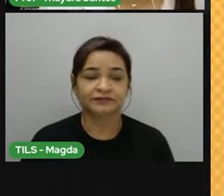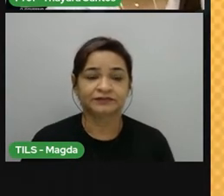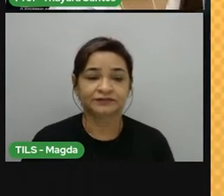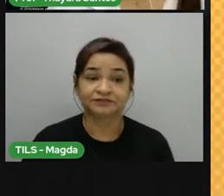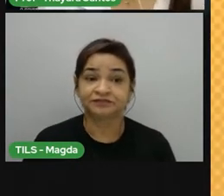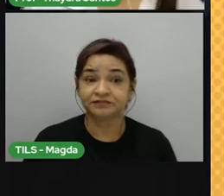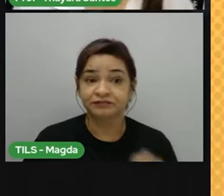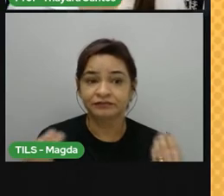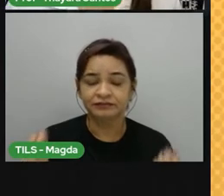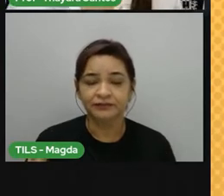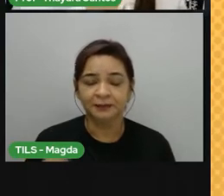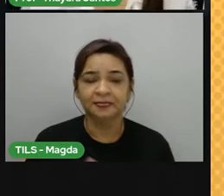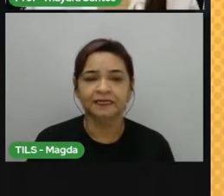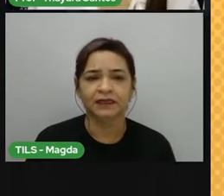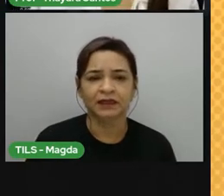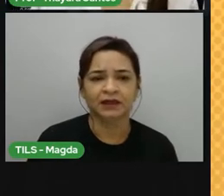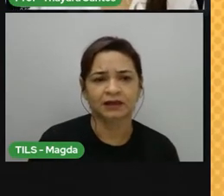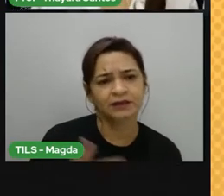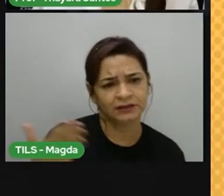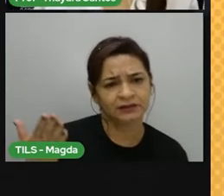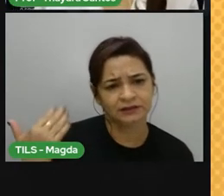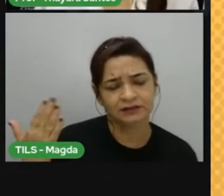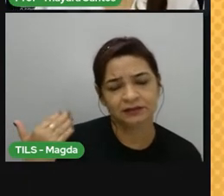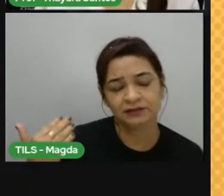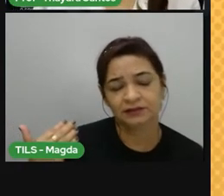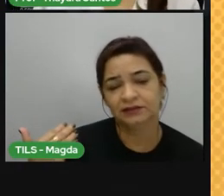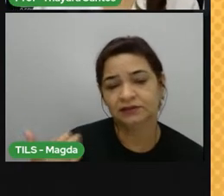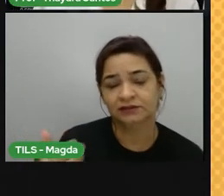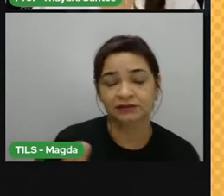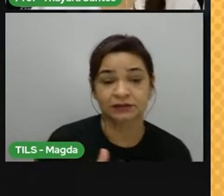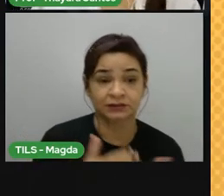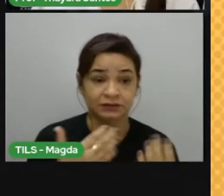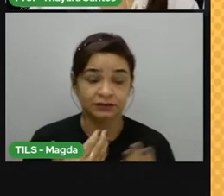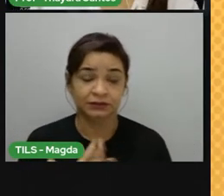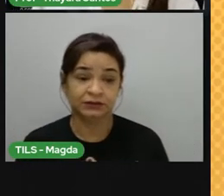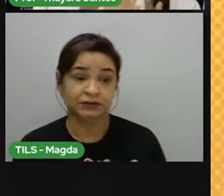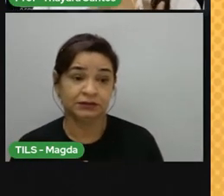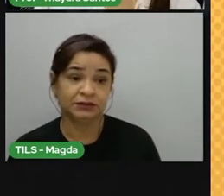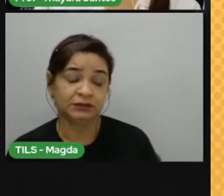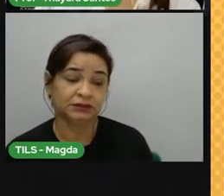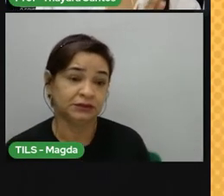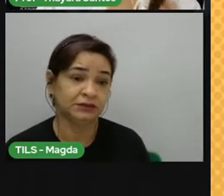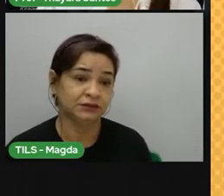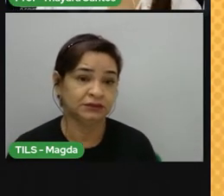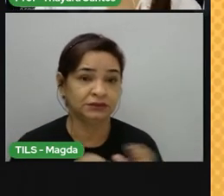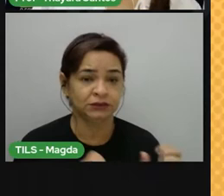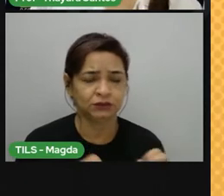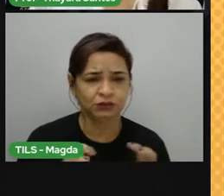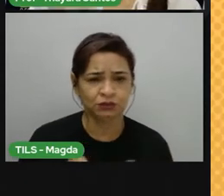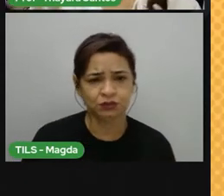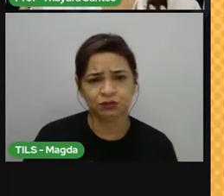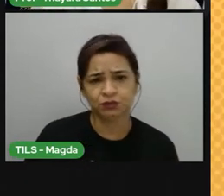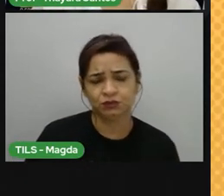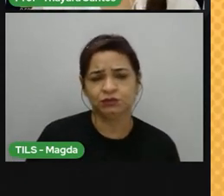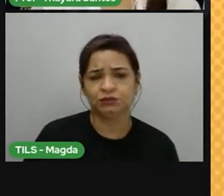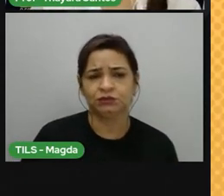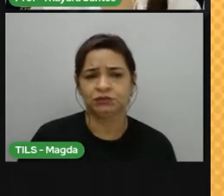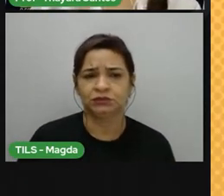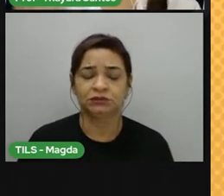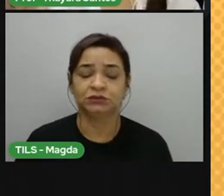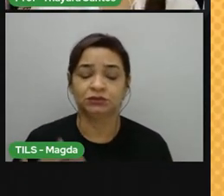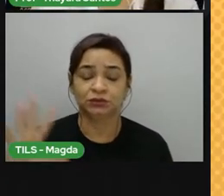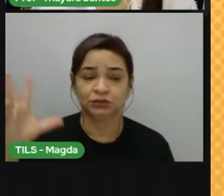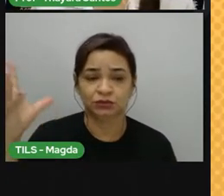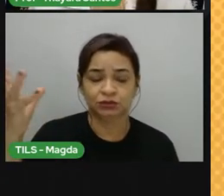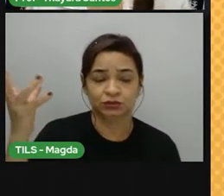Então, quando a gente estava na aula anterior estudando sobre o clima, a gente viu que é uma condição duradoura, que ela tem a ver com